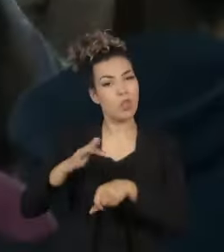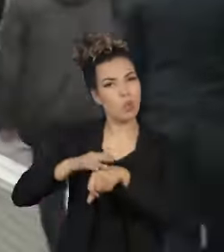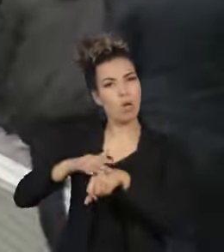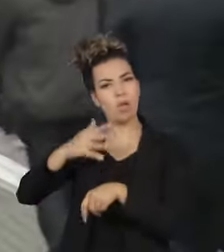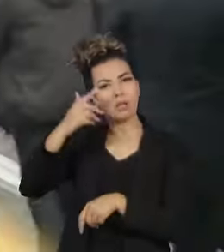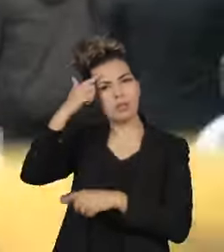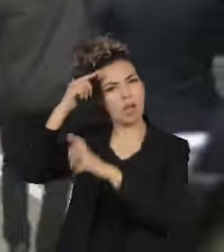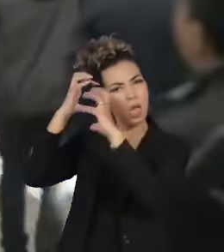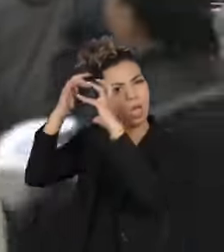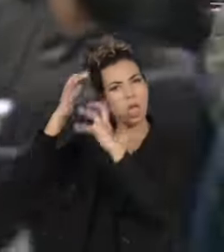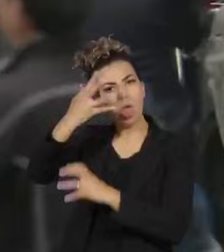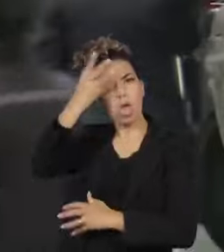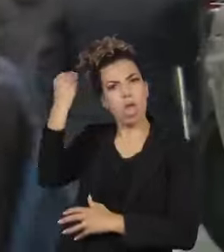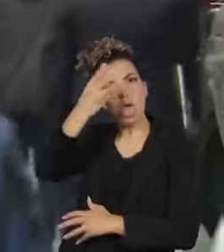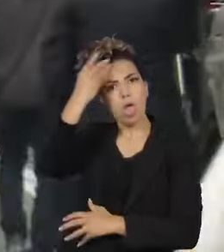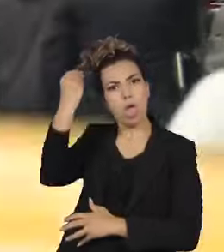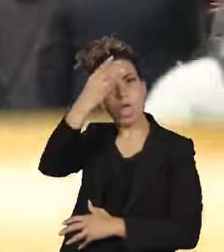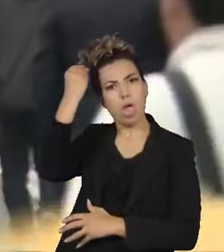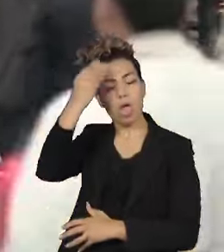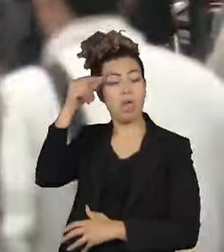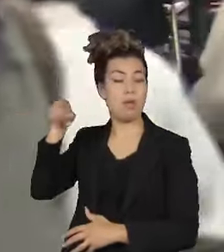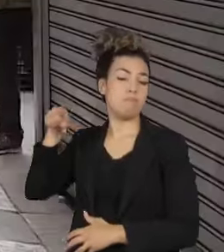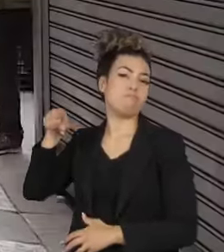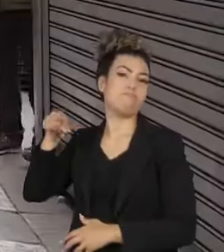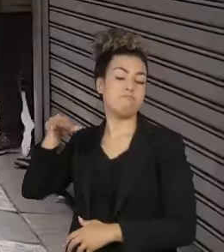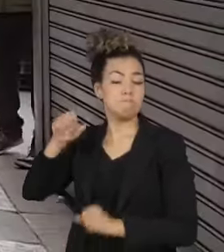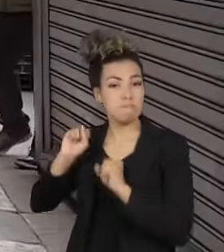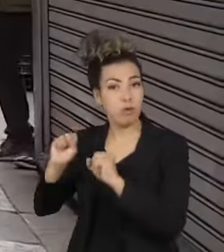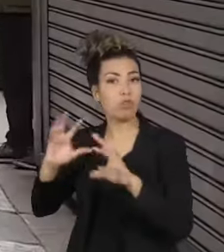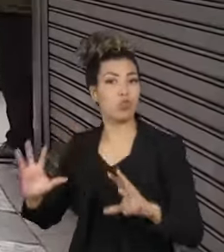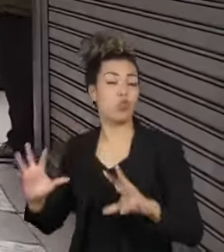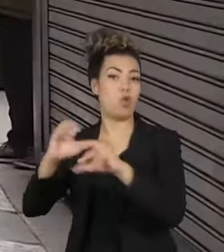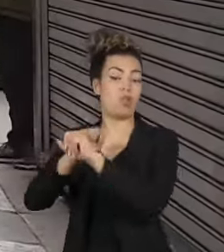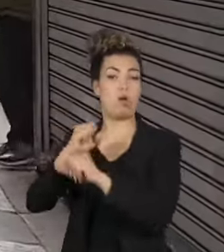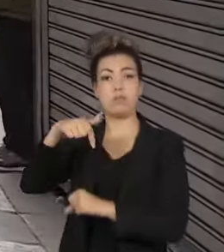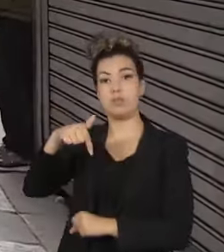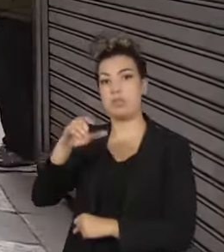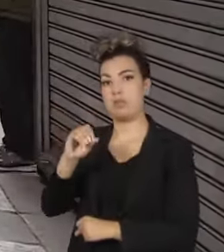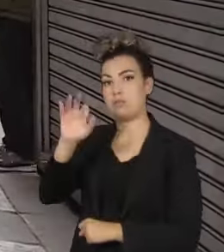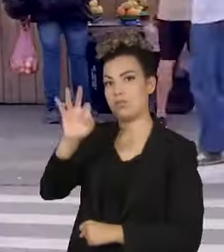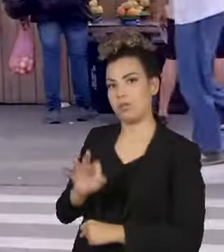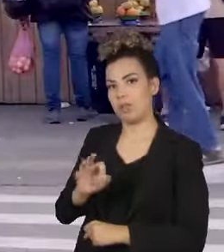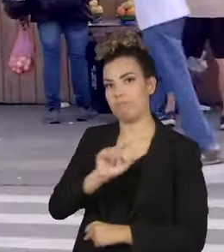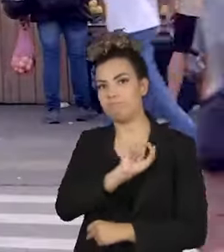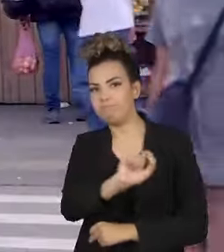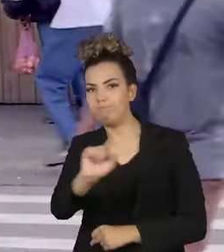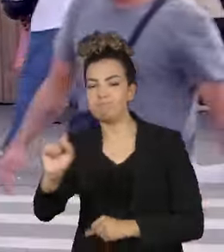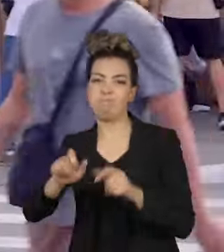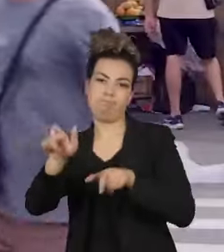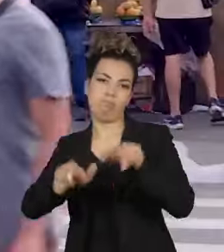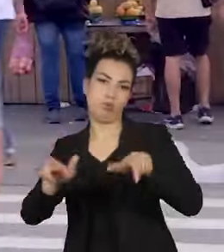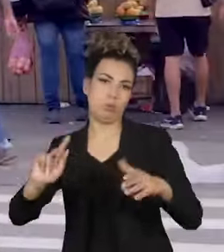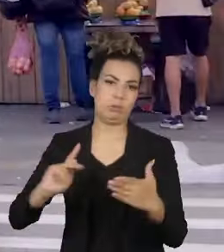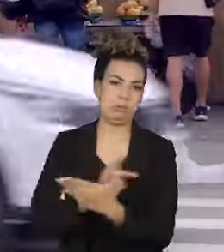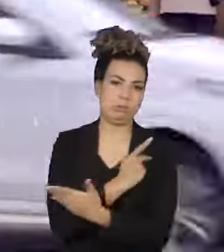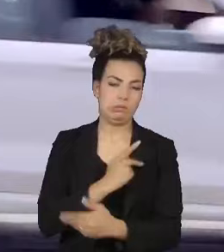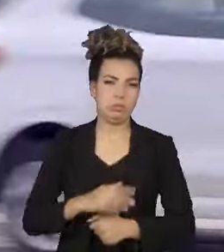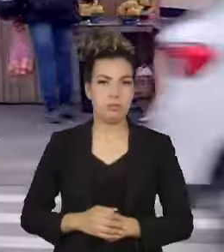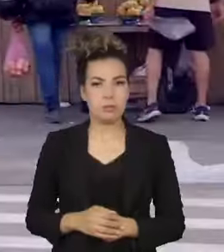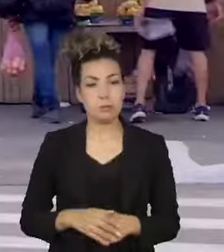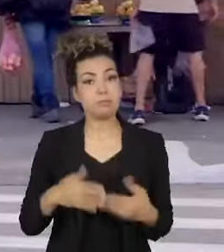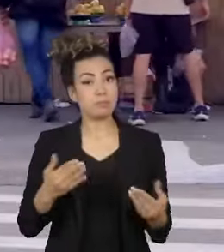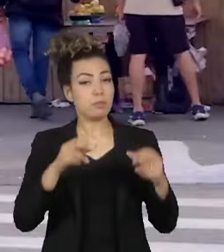forma mais comum de demência e pode representar até 70% dos casos. De acordo com a Organização